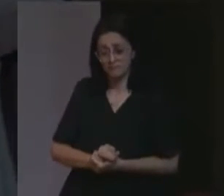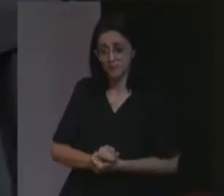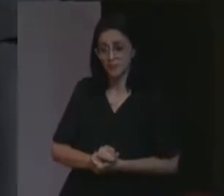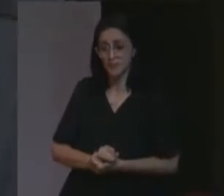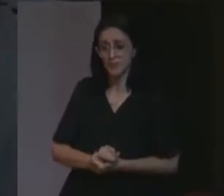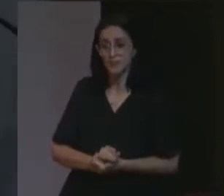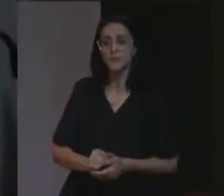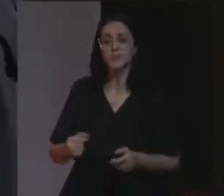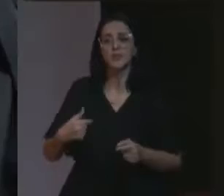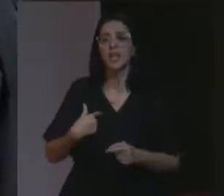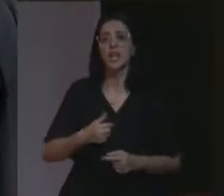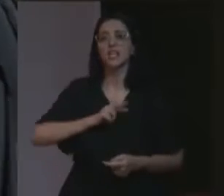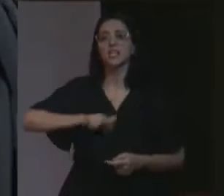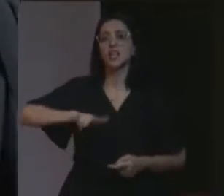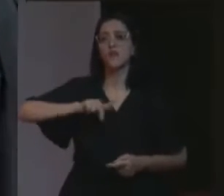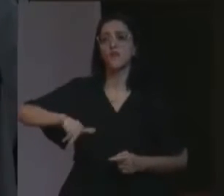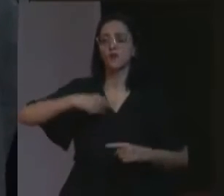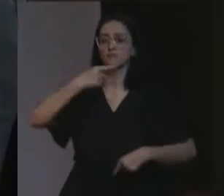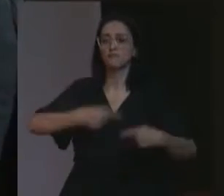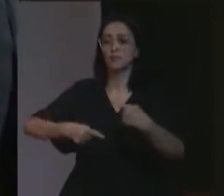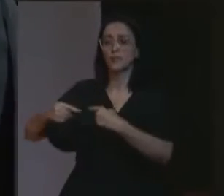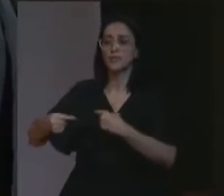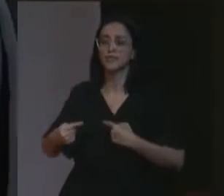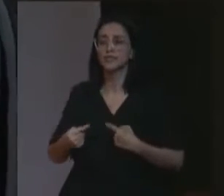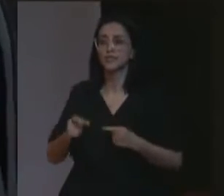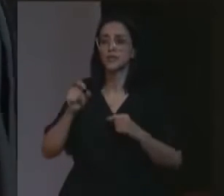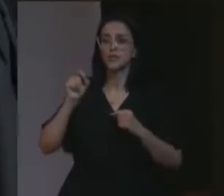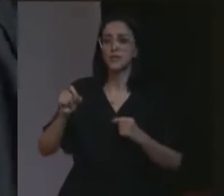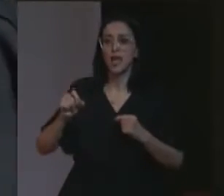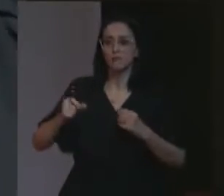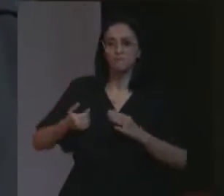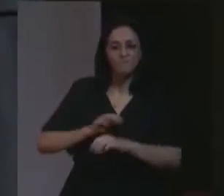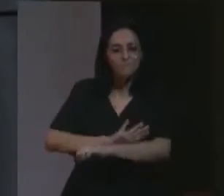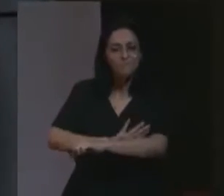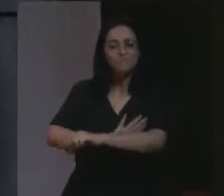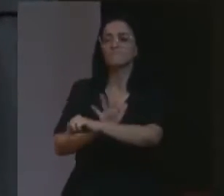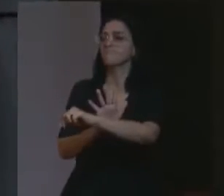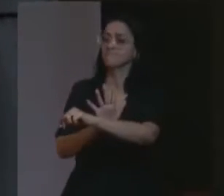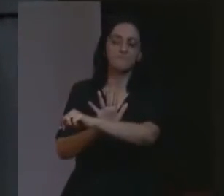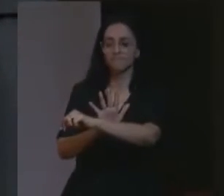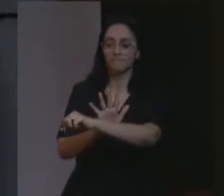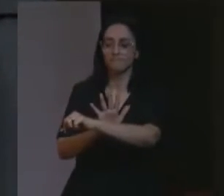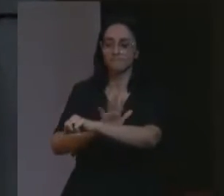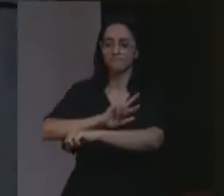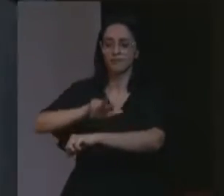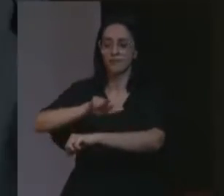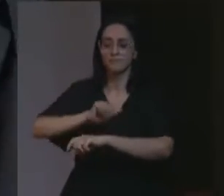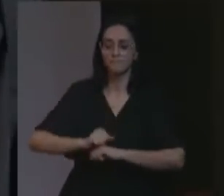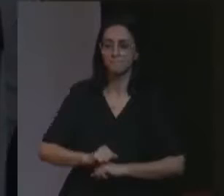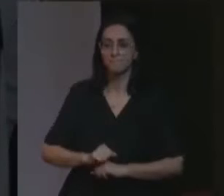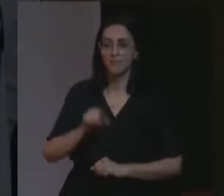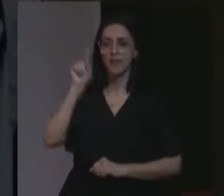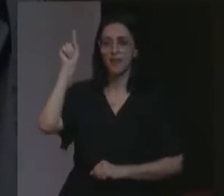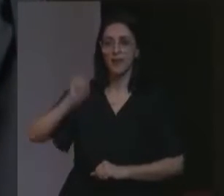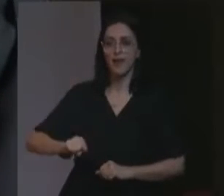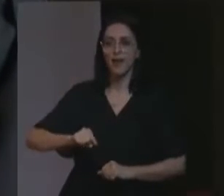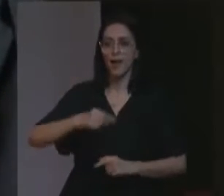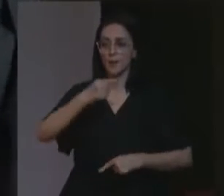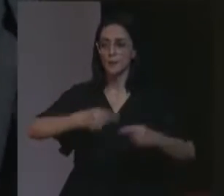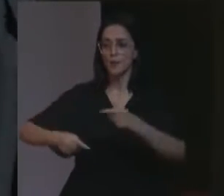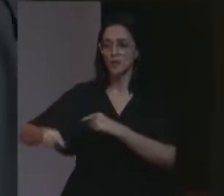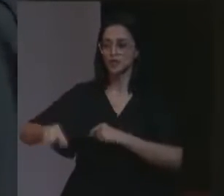Ela não foi uma política de discriminação racial. Ela foi uma política